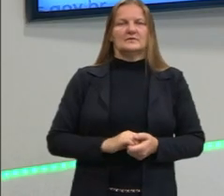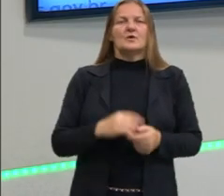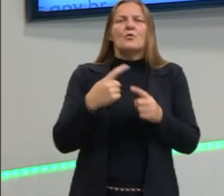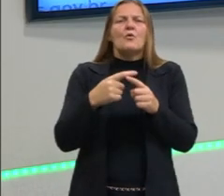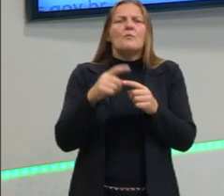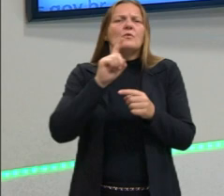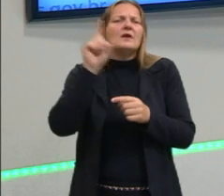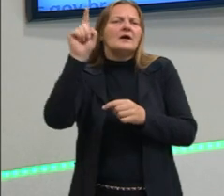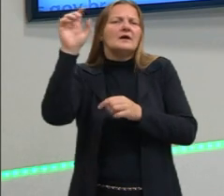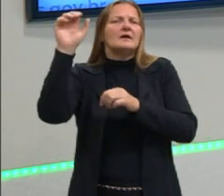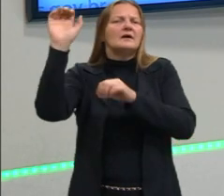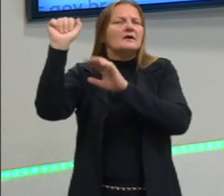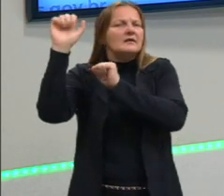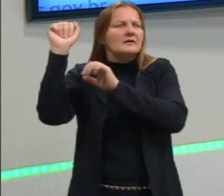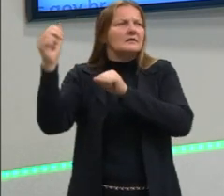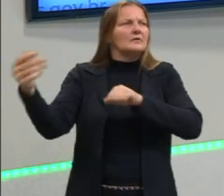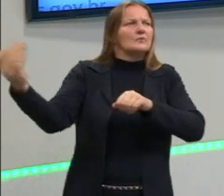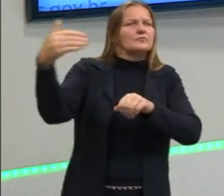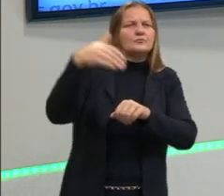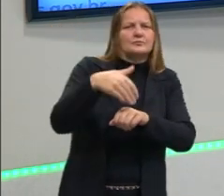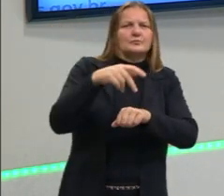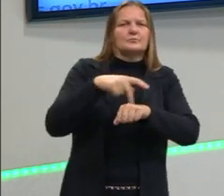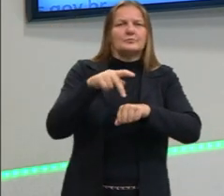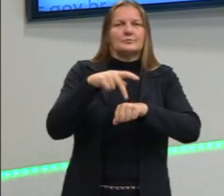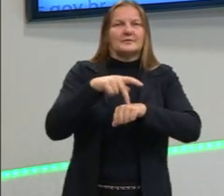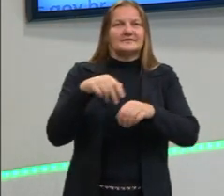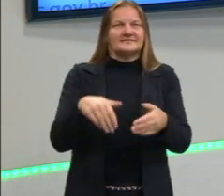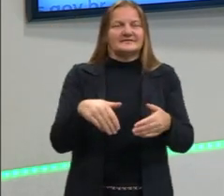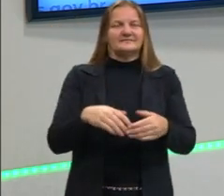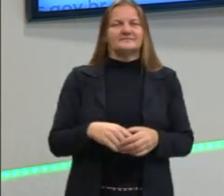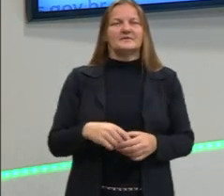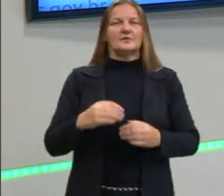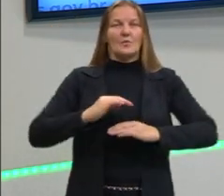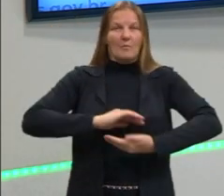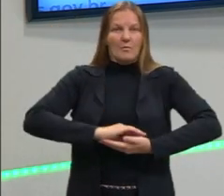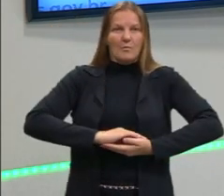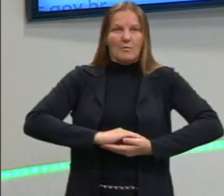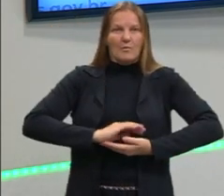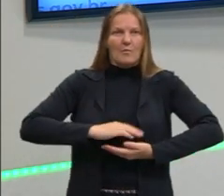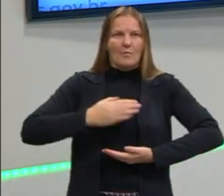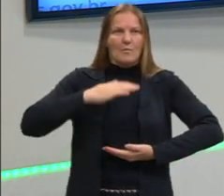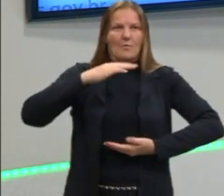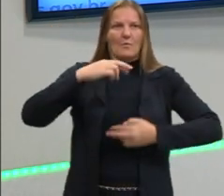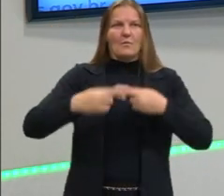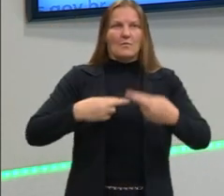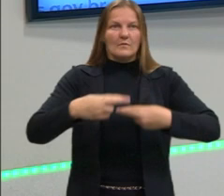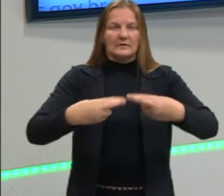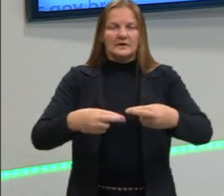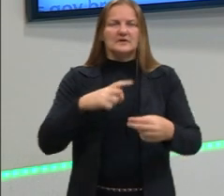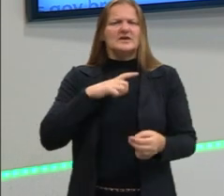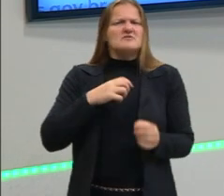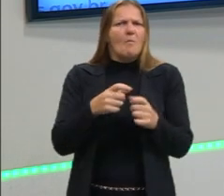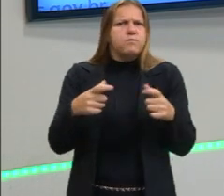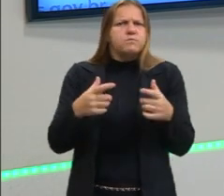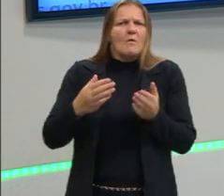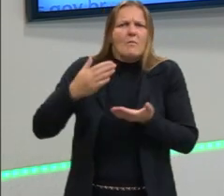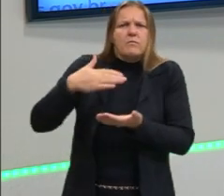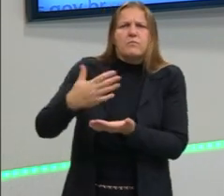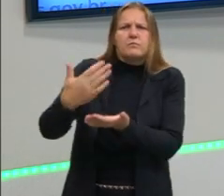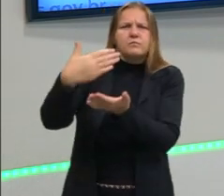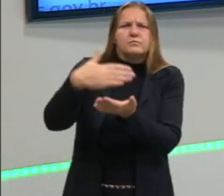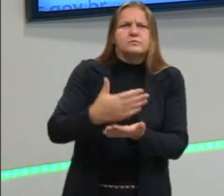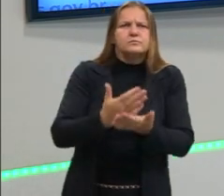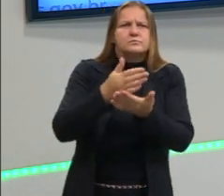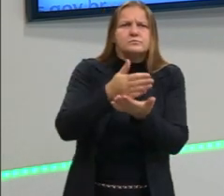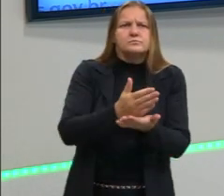aos demais países? Vocês sabem que no início do Renascimento nós vamos ter as grandes navegações e nós teremos,